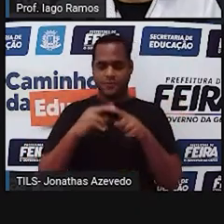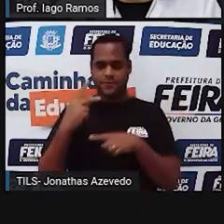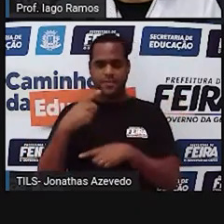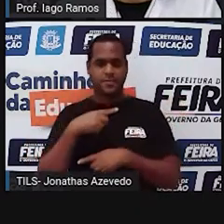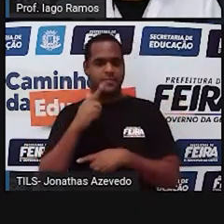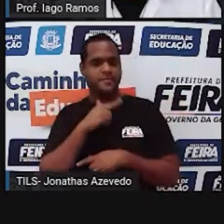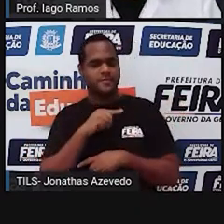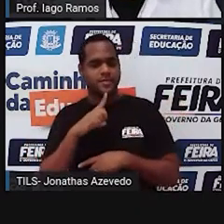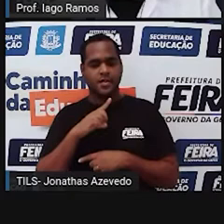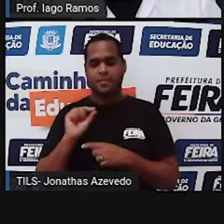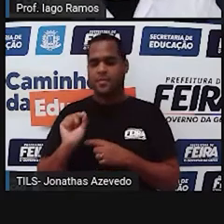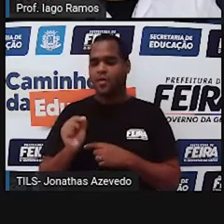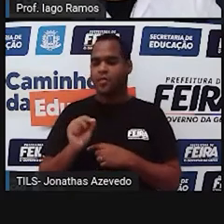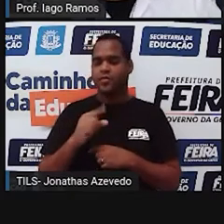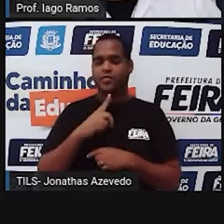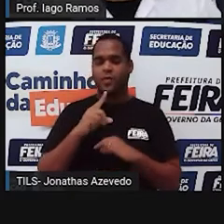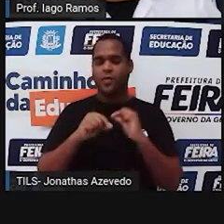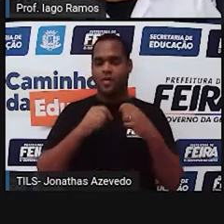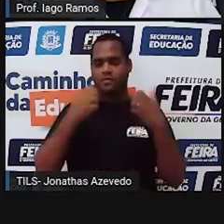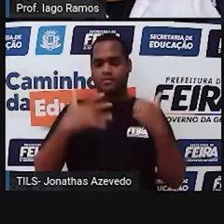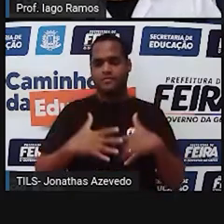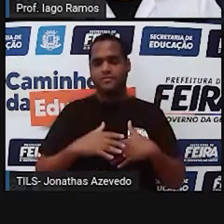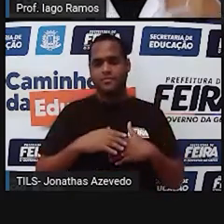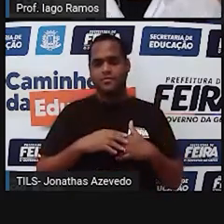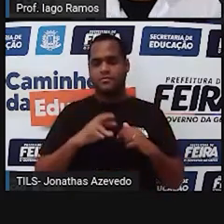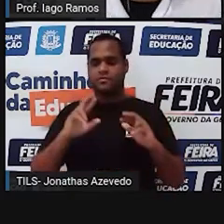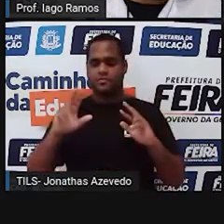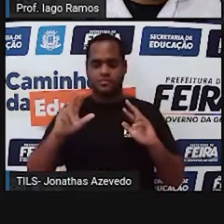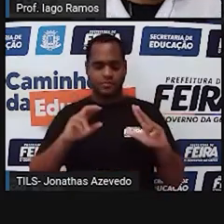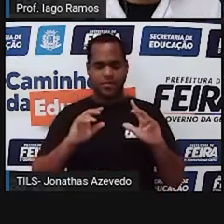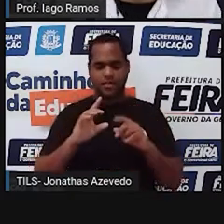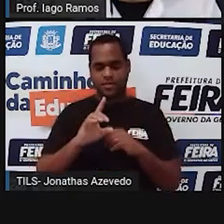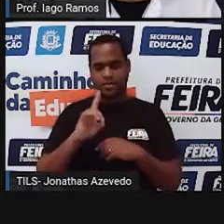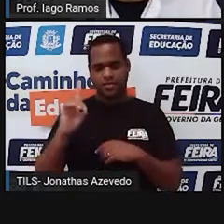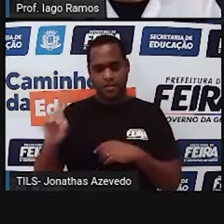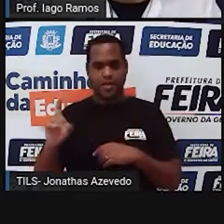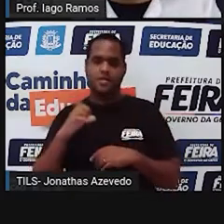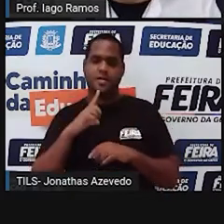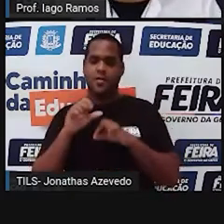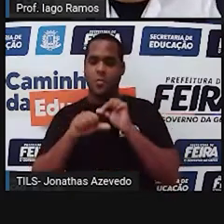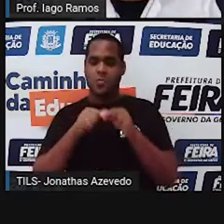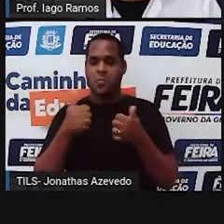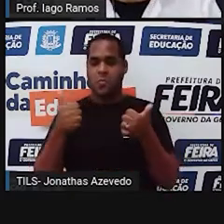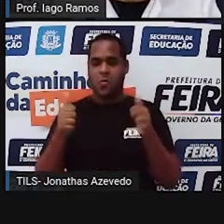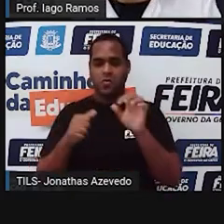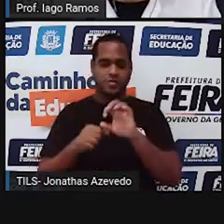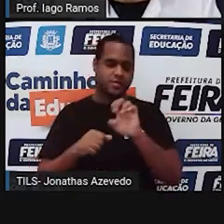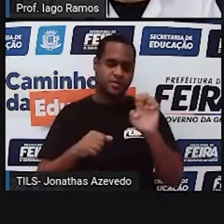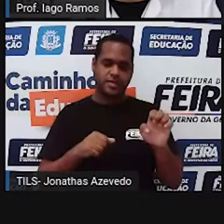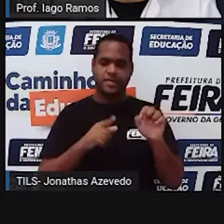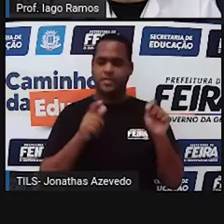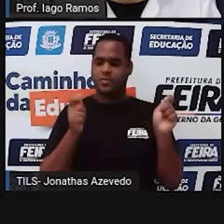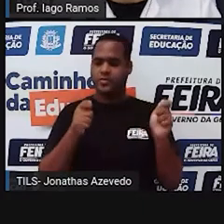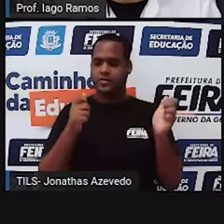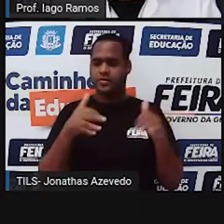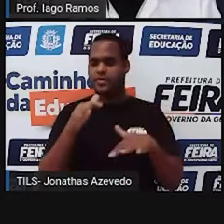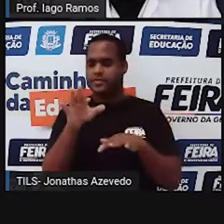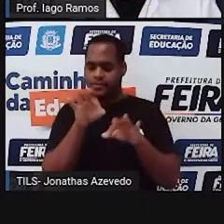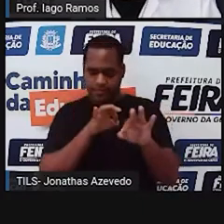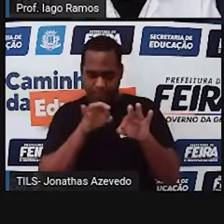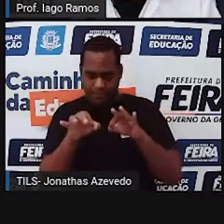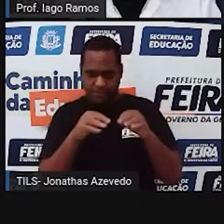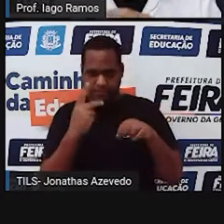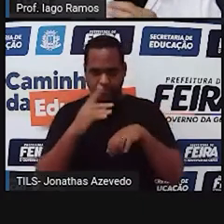fez o ponto. Se você puxou a linha pra direita, ou a linha pra esquerda. Não tem problema. Mas essa construção que você fez